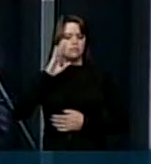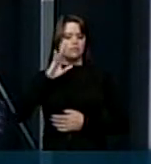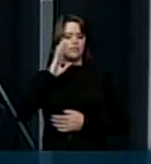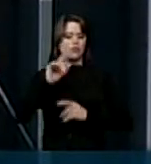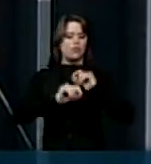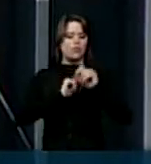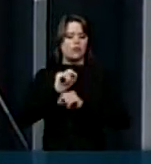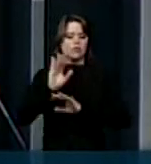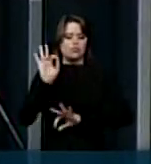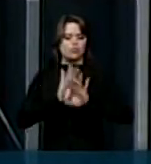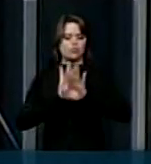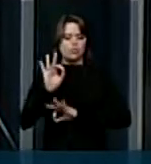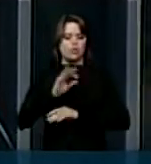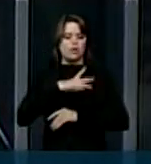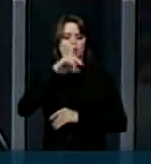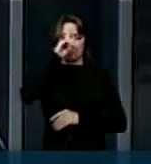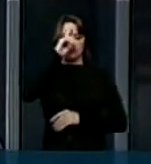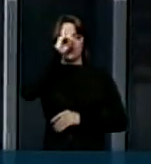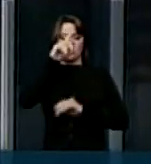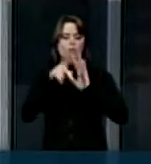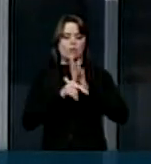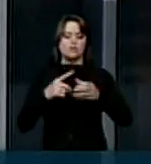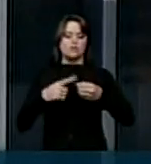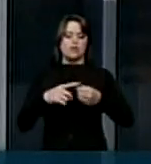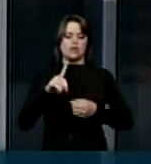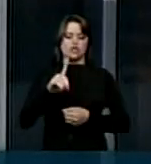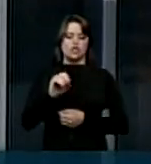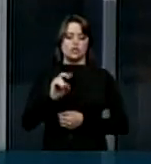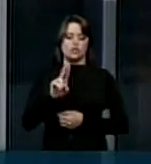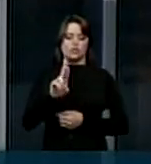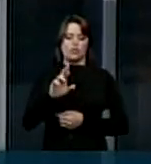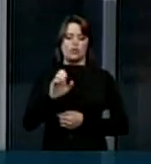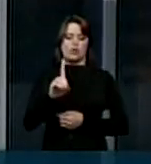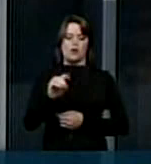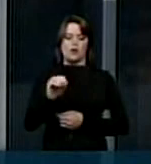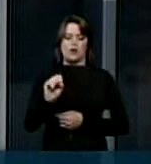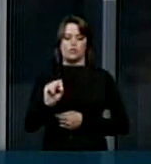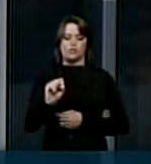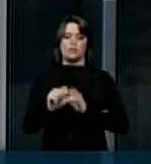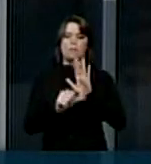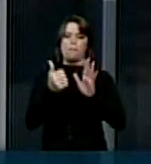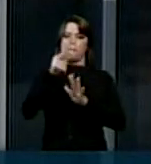meu primeiro